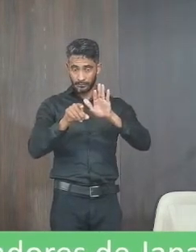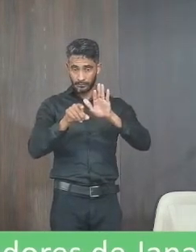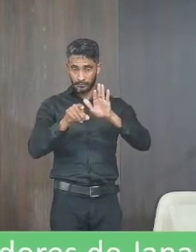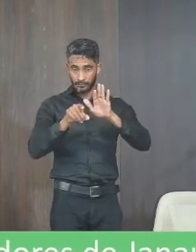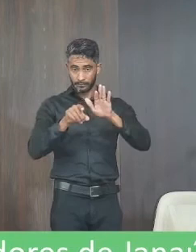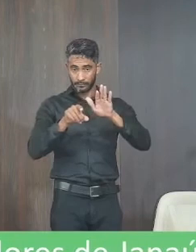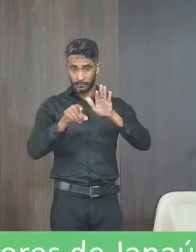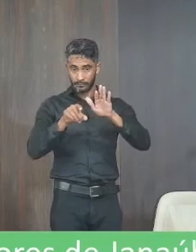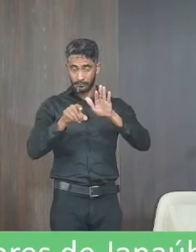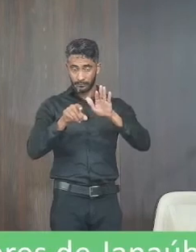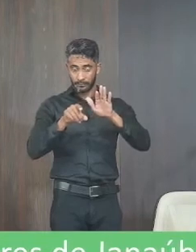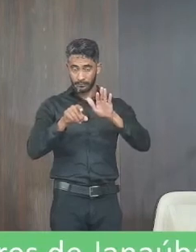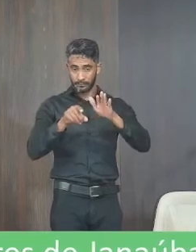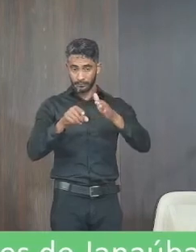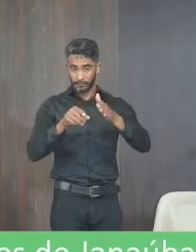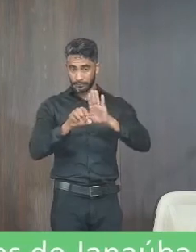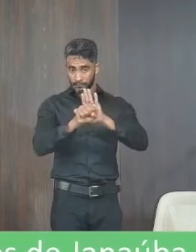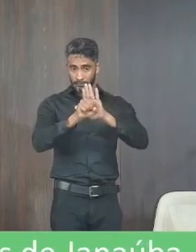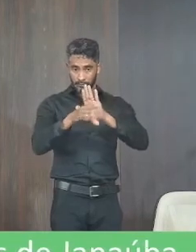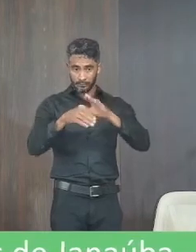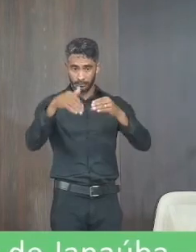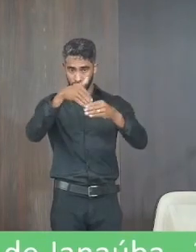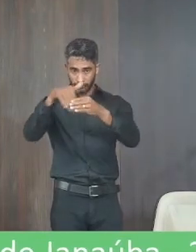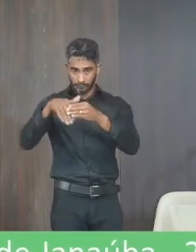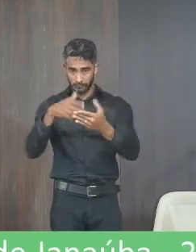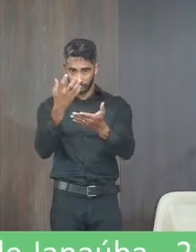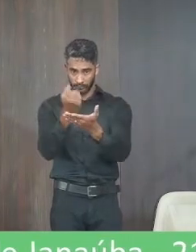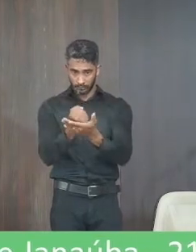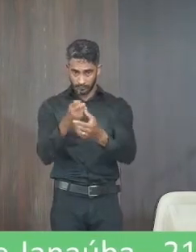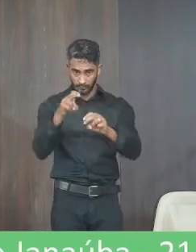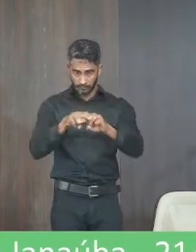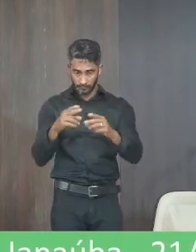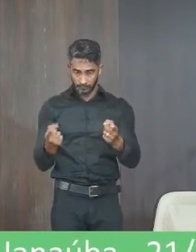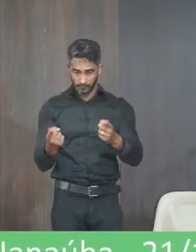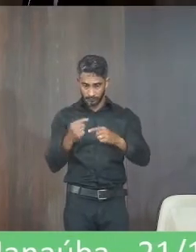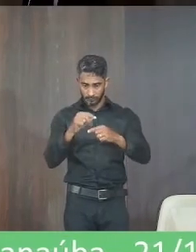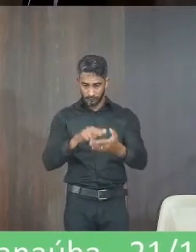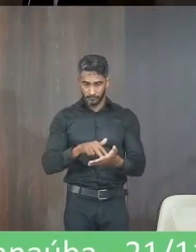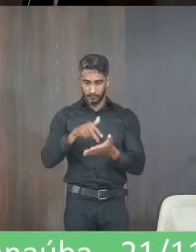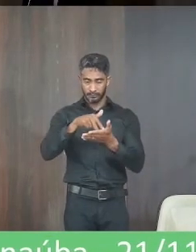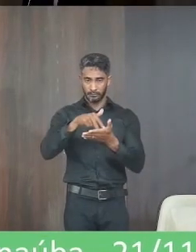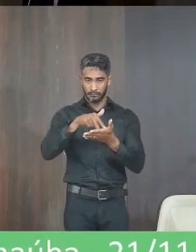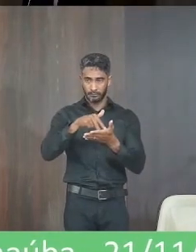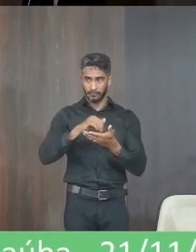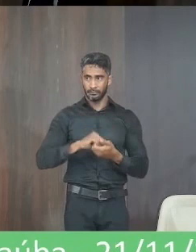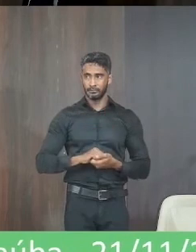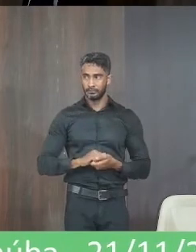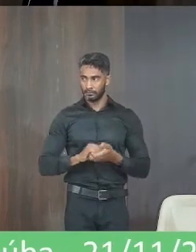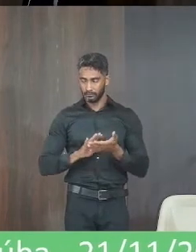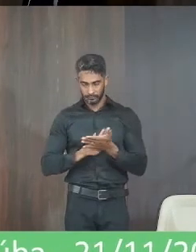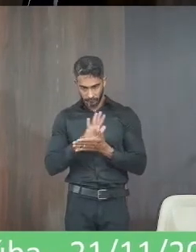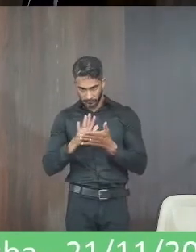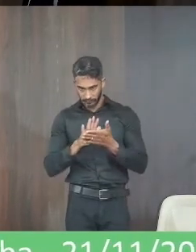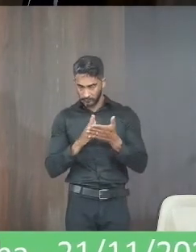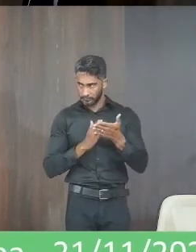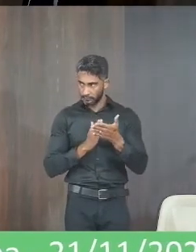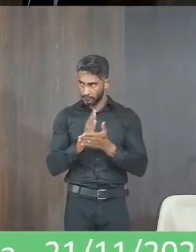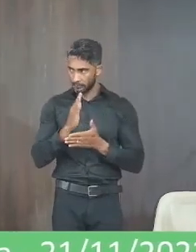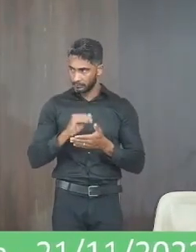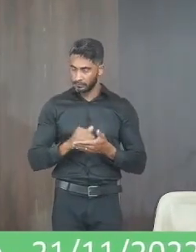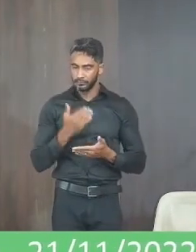as indicações estão em votação quem for favor permaneça sentado quem for contra que se levante aprovado